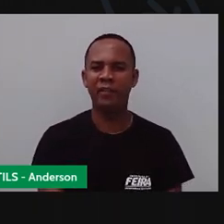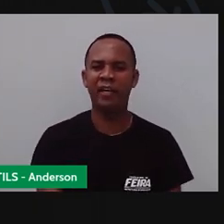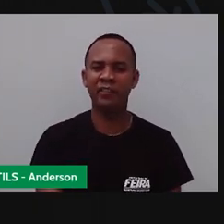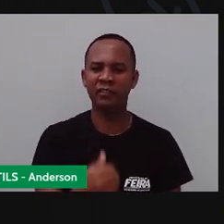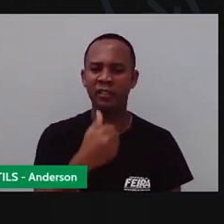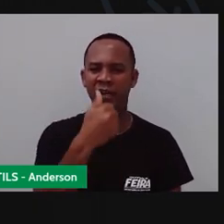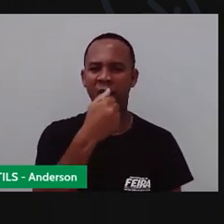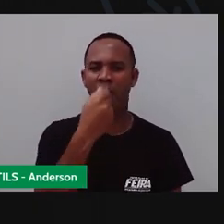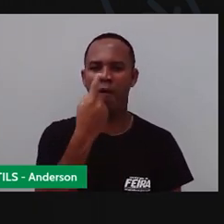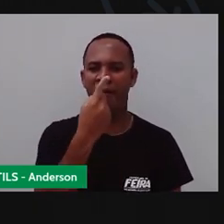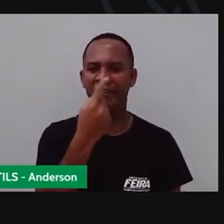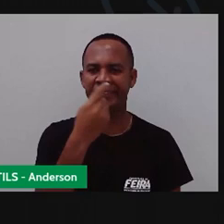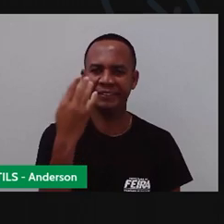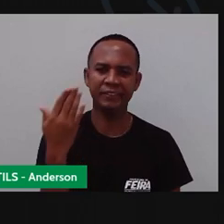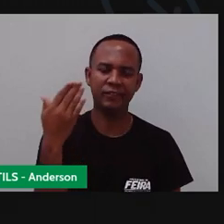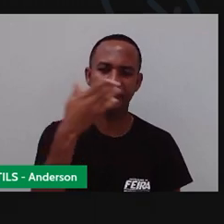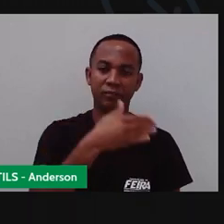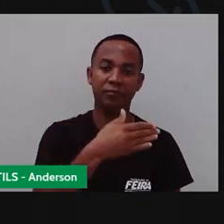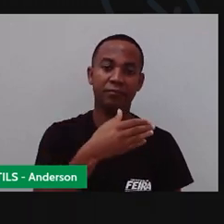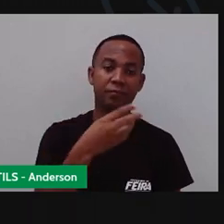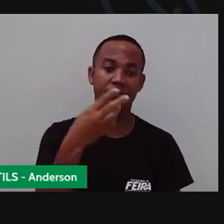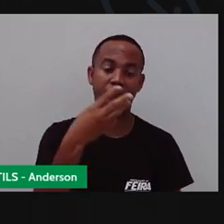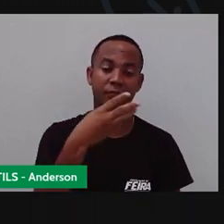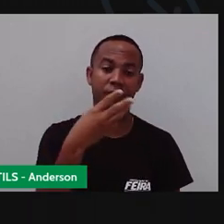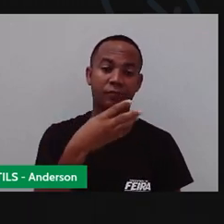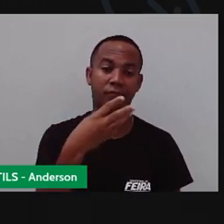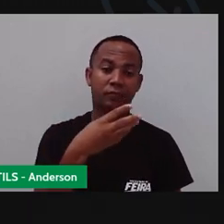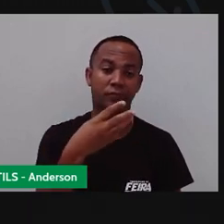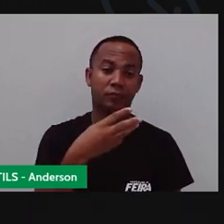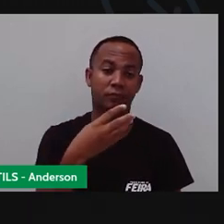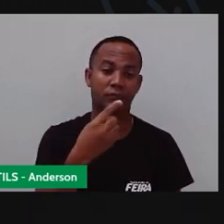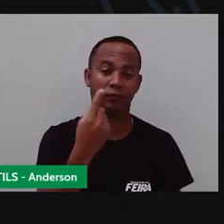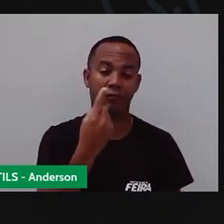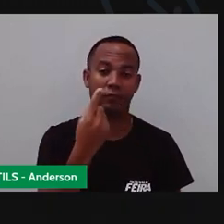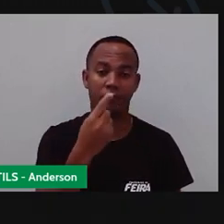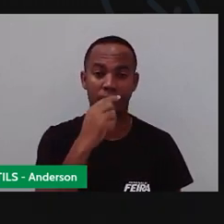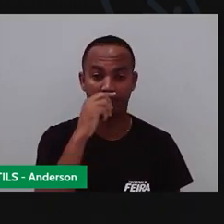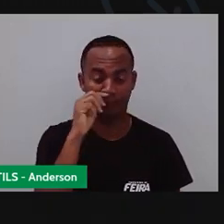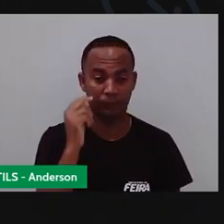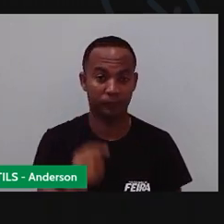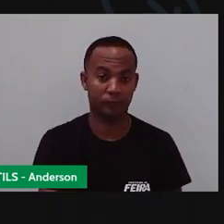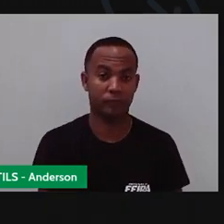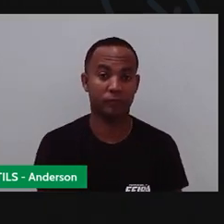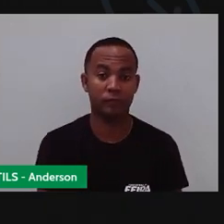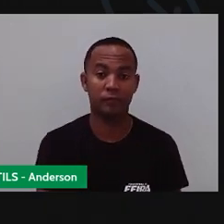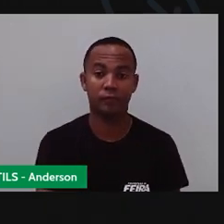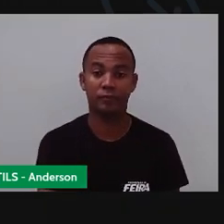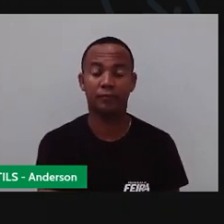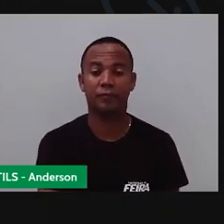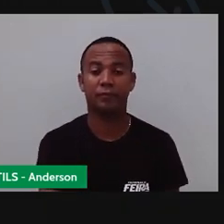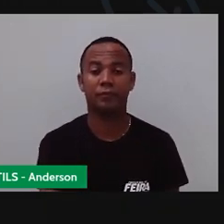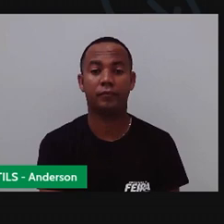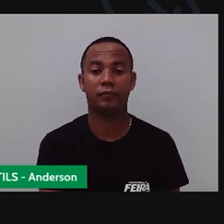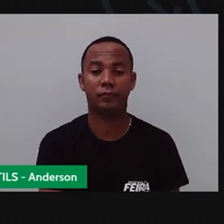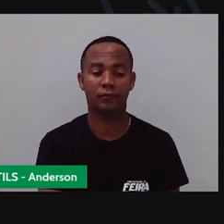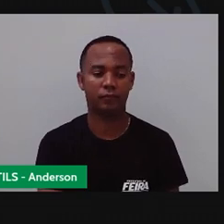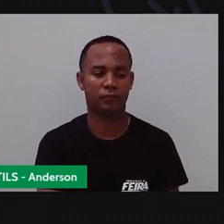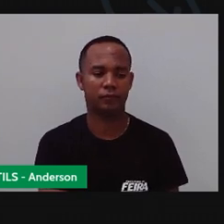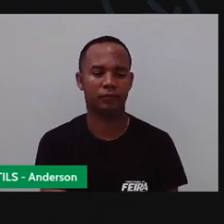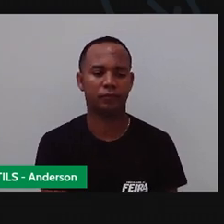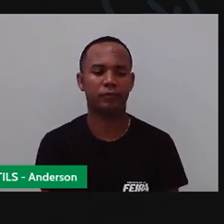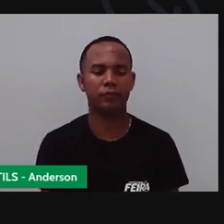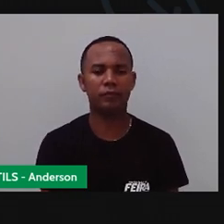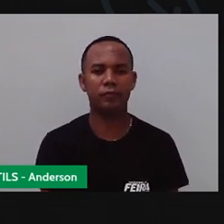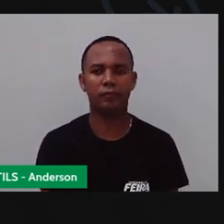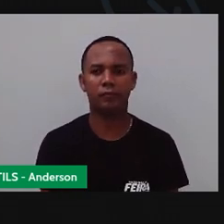Vinte. Um até o quê? Trinta e... Um, ó. Vinte ali,